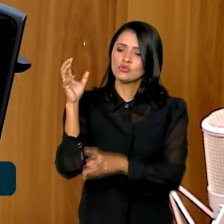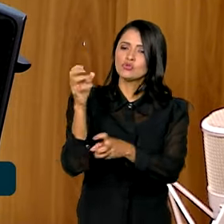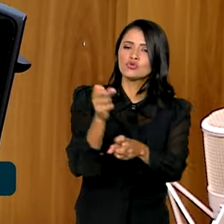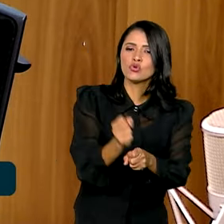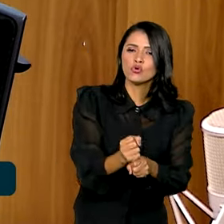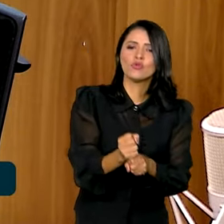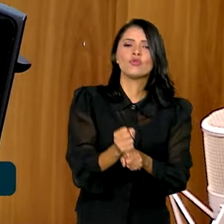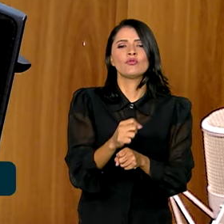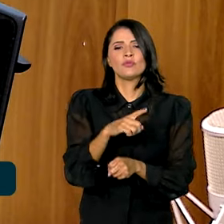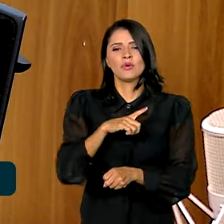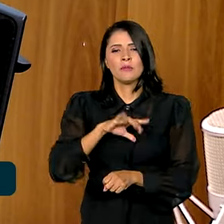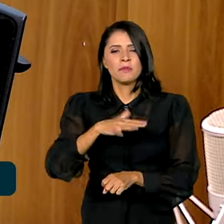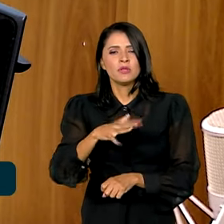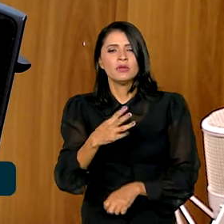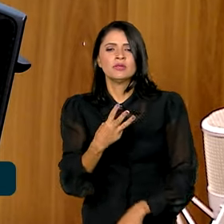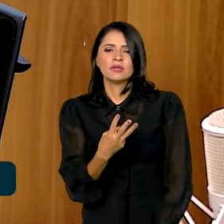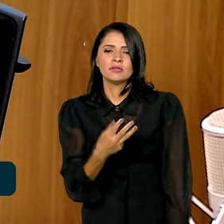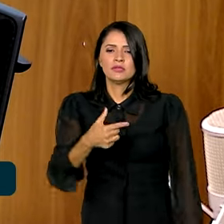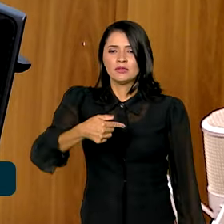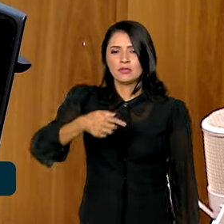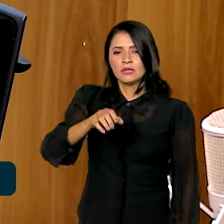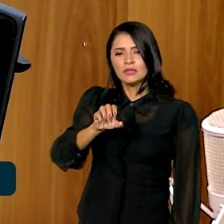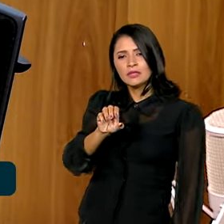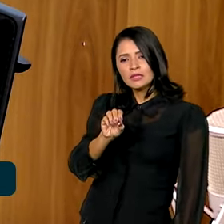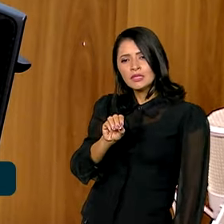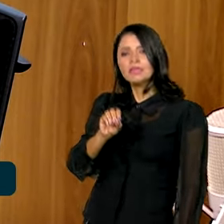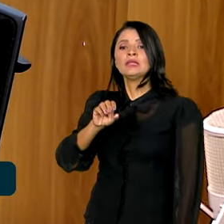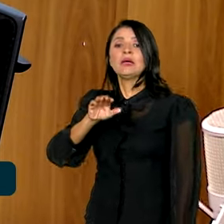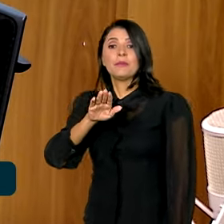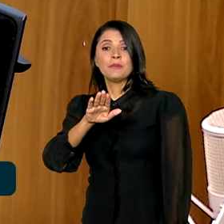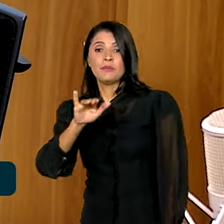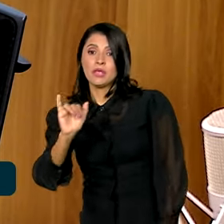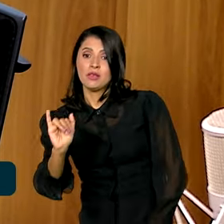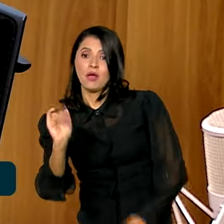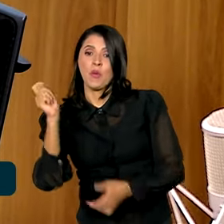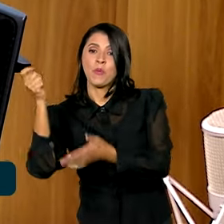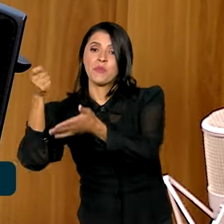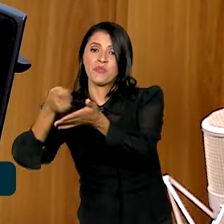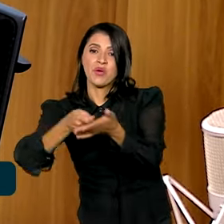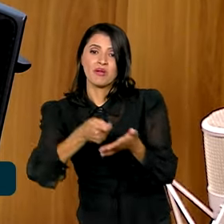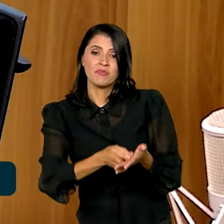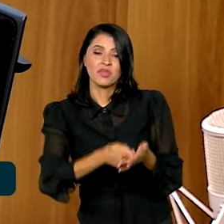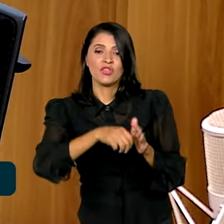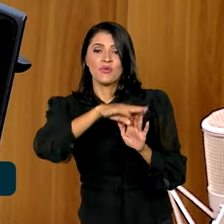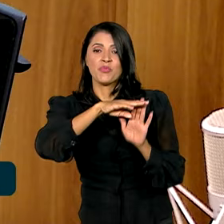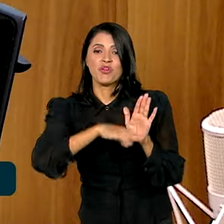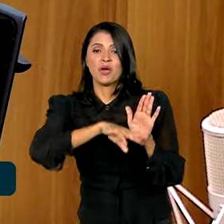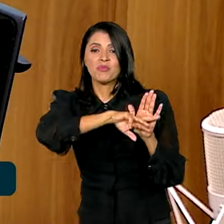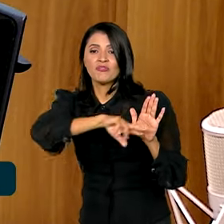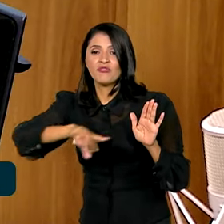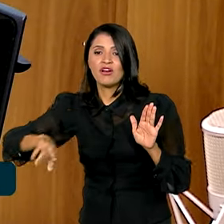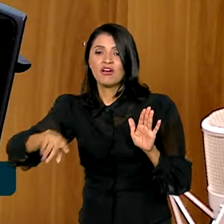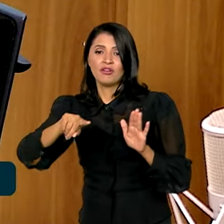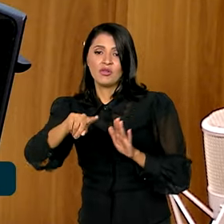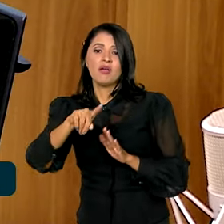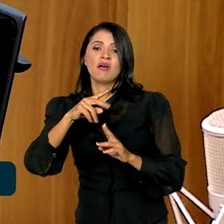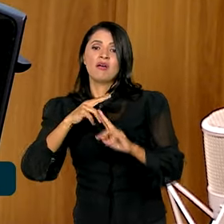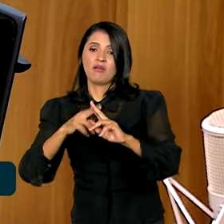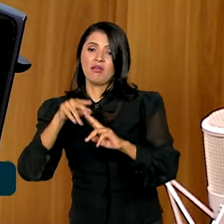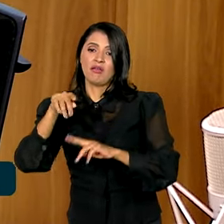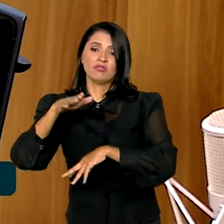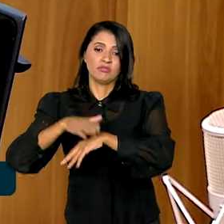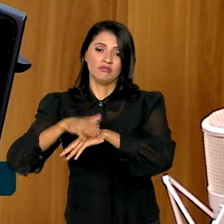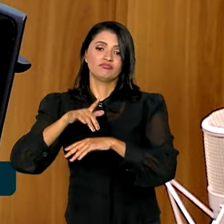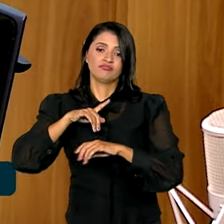de próximo a 370 bilhões de pagamento nas diversos programas aos quais a Caixa se propõe